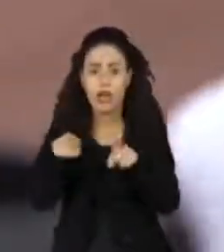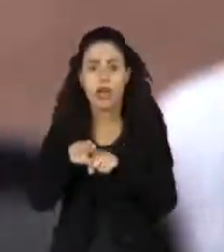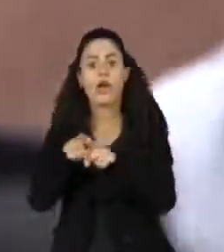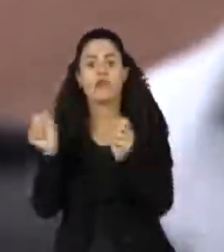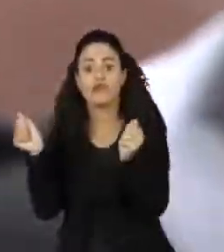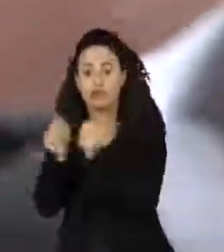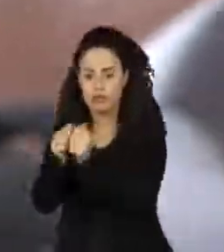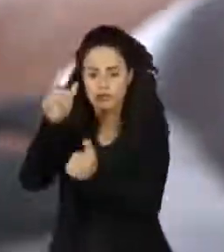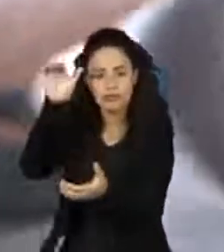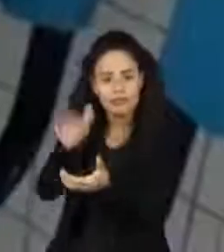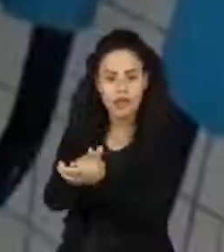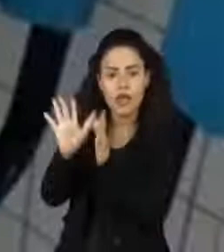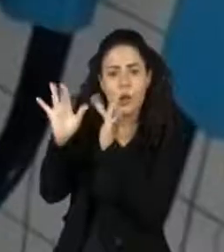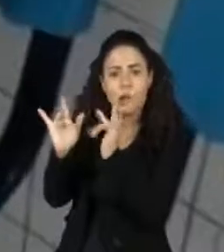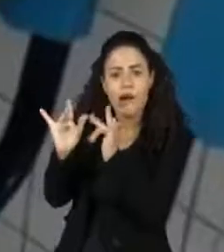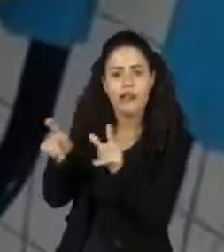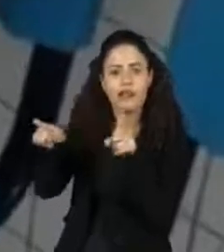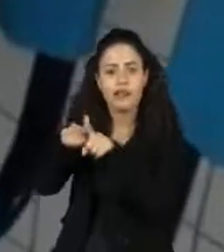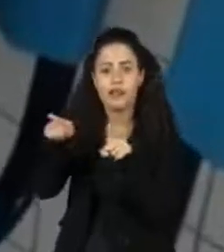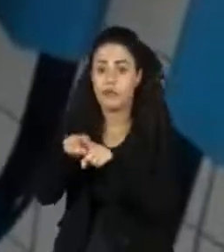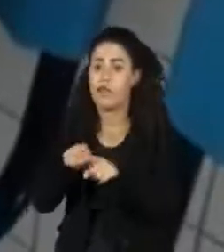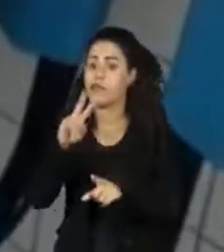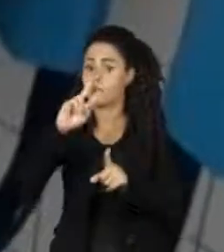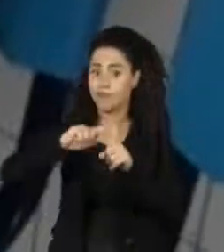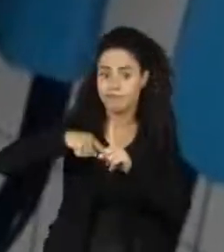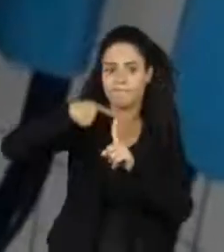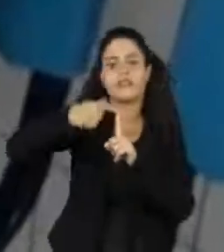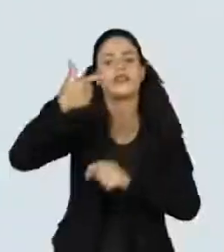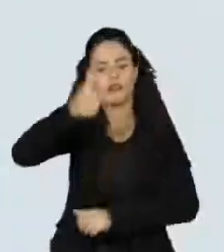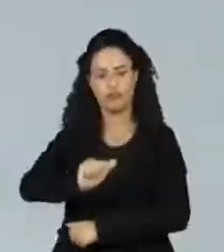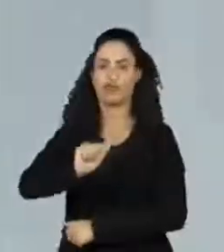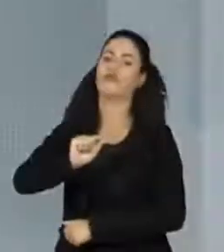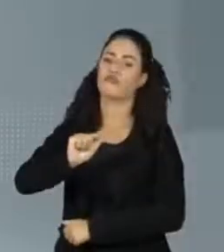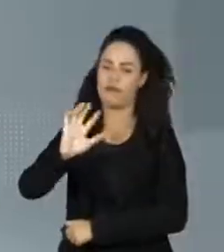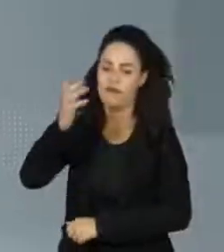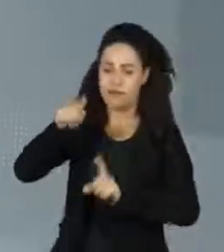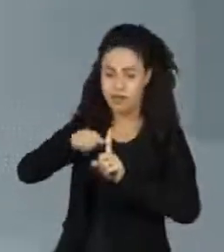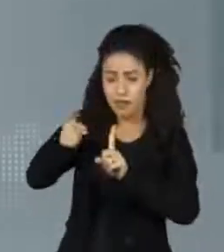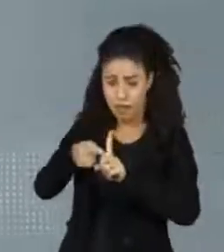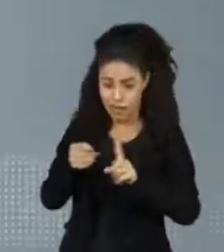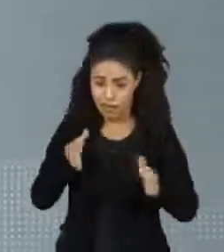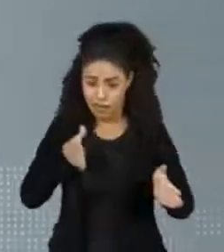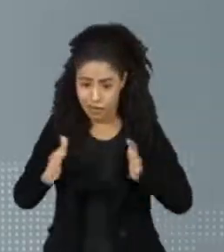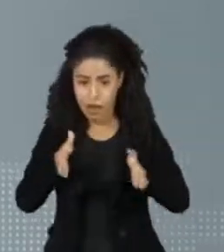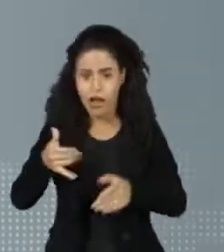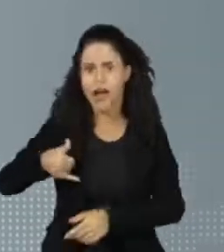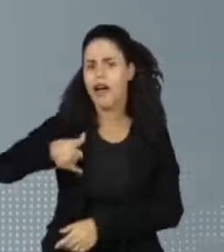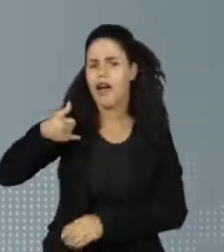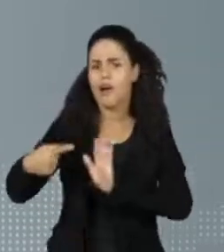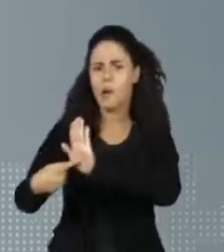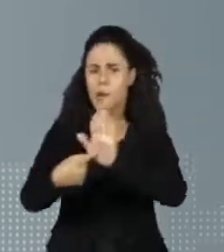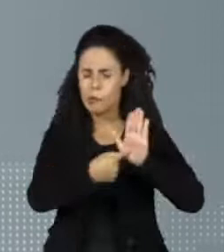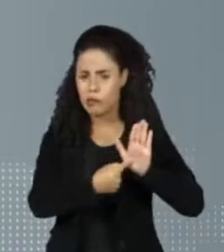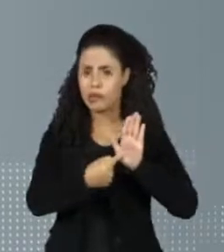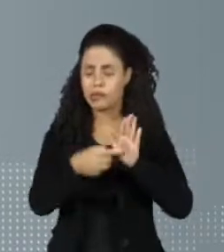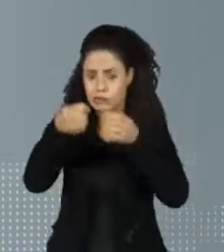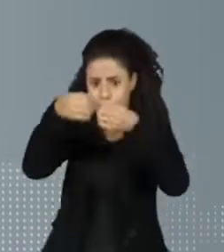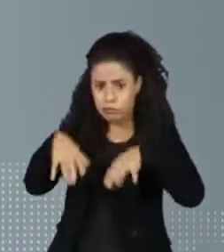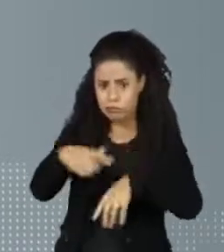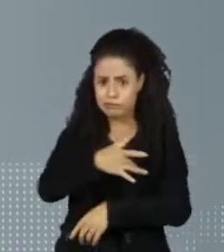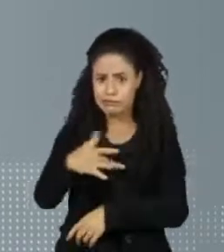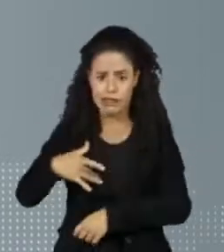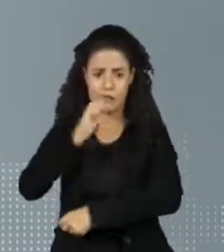companheiro têm uma chance duas vezes maior de engravidar novamente. Nessa idade, a gravidez apresenta riscos aumentados de